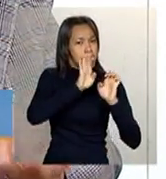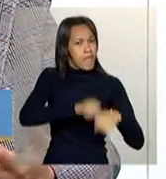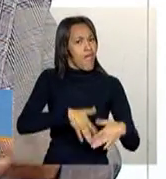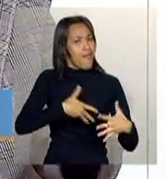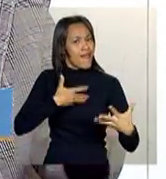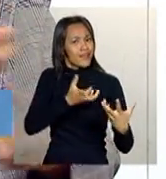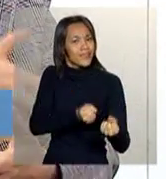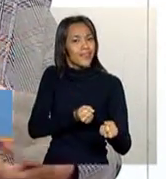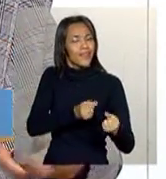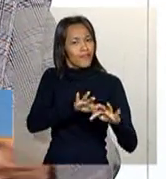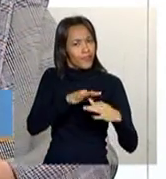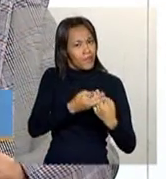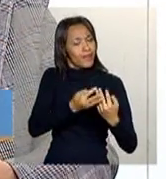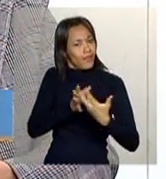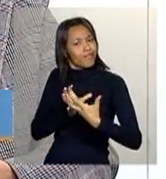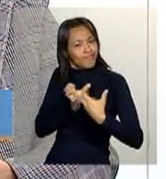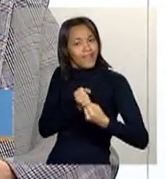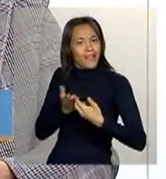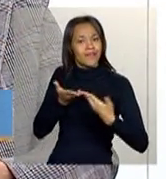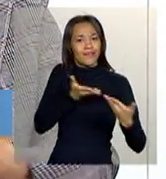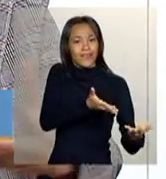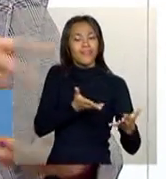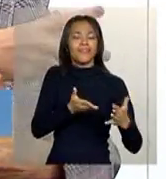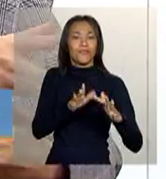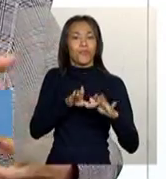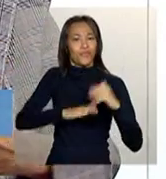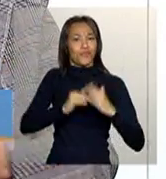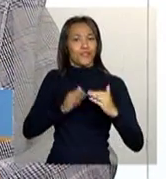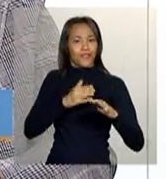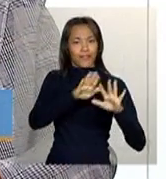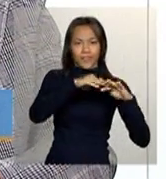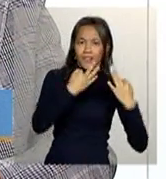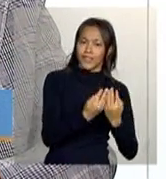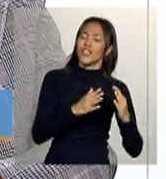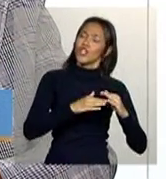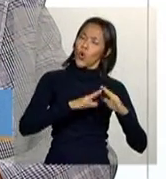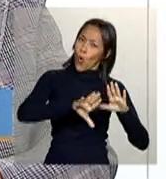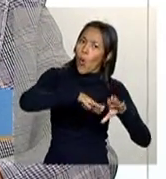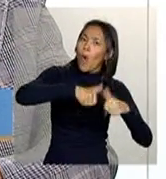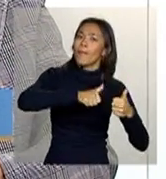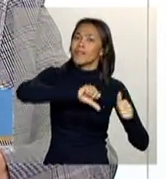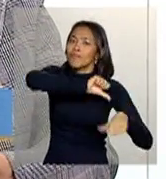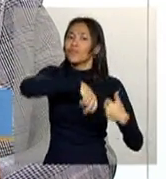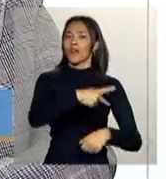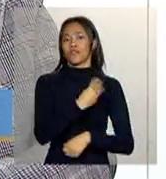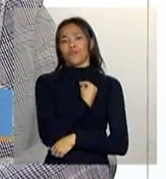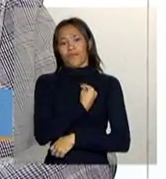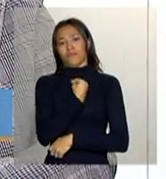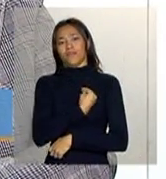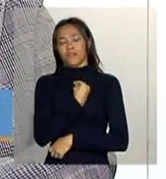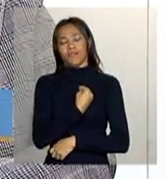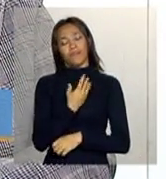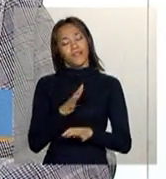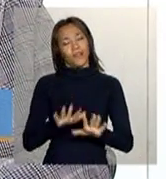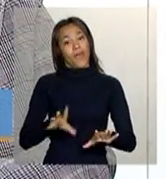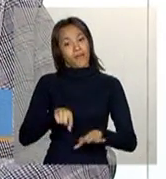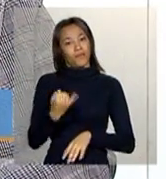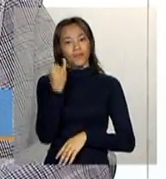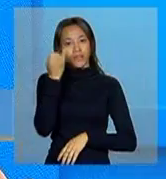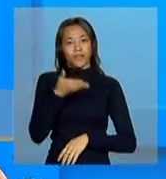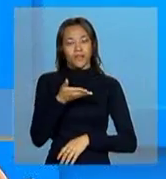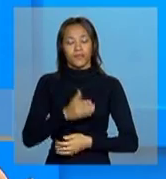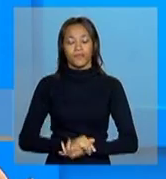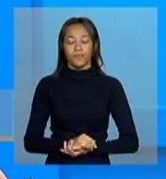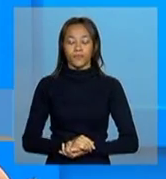até é recebida pela família e consegue refazer a sua vida dentro de um outro contexto. Então, essa é uma situação importante.